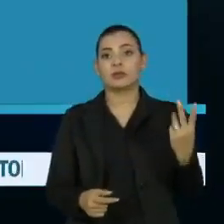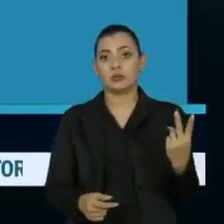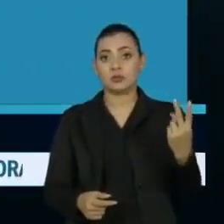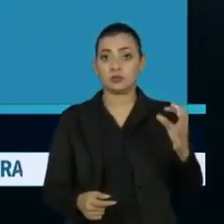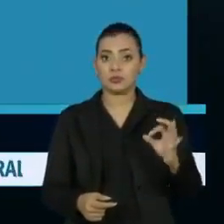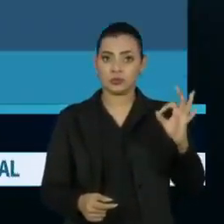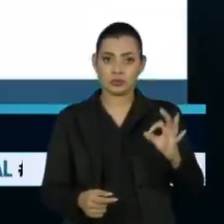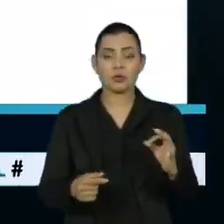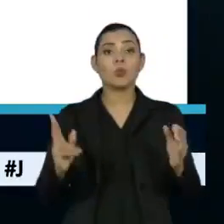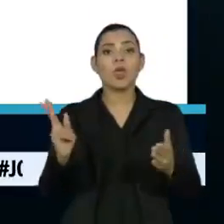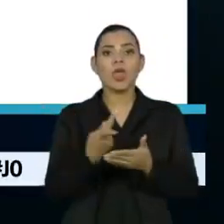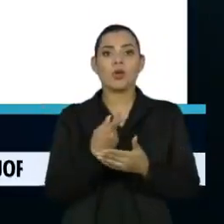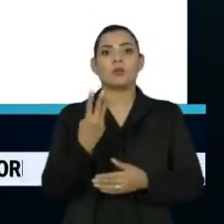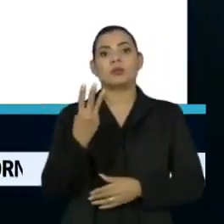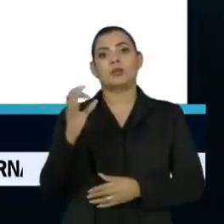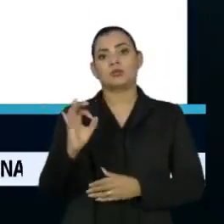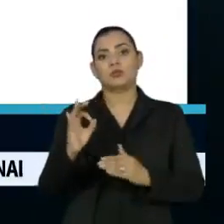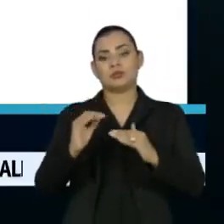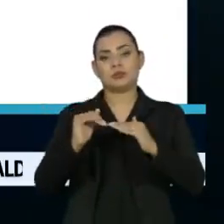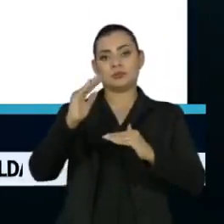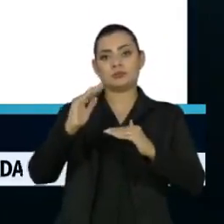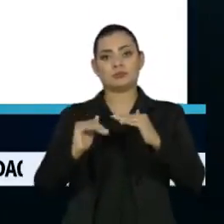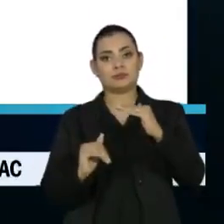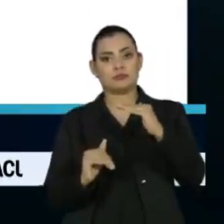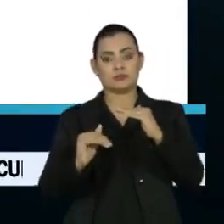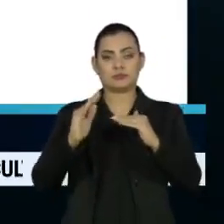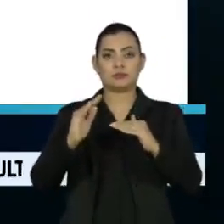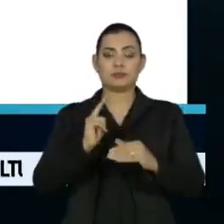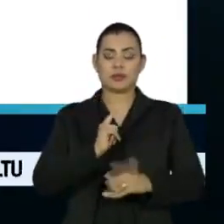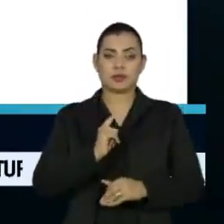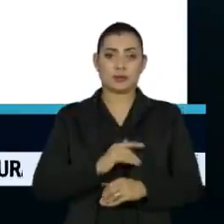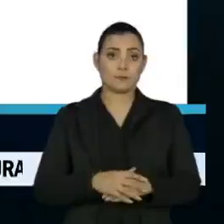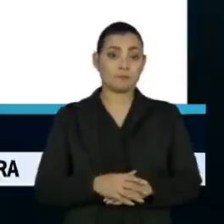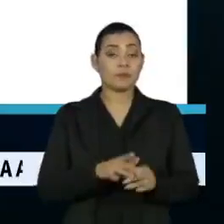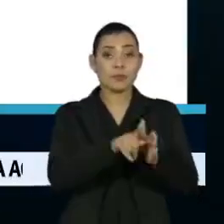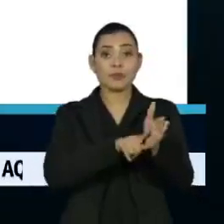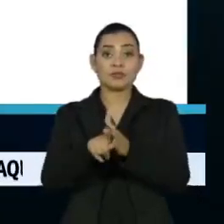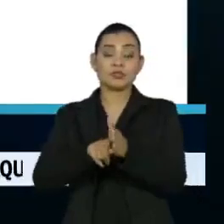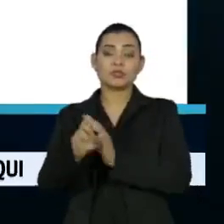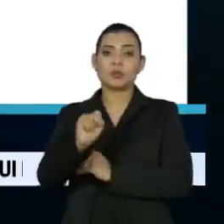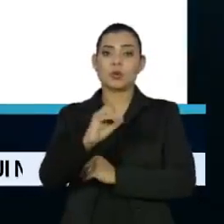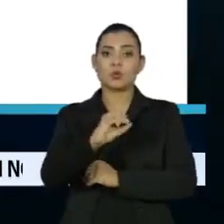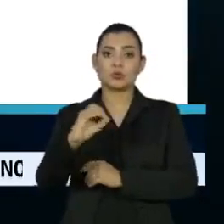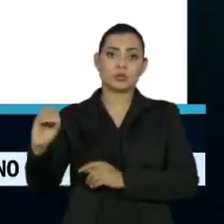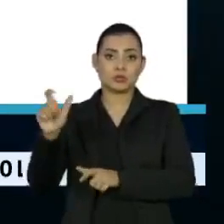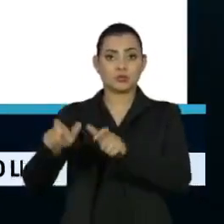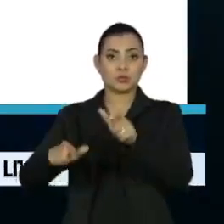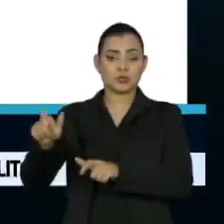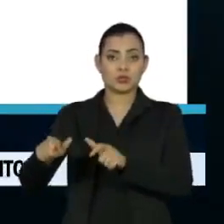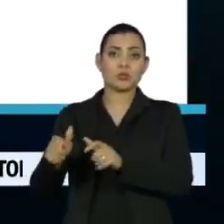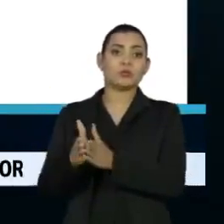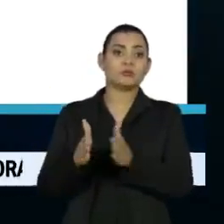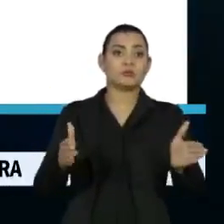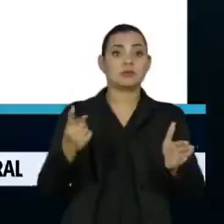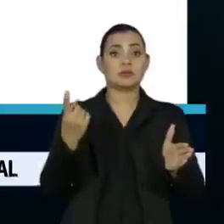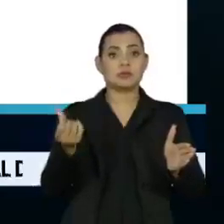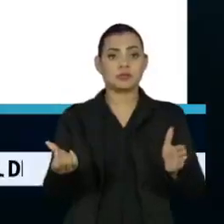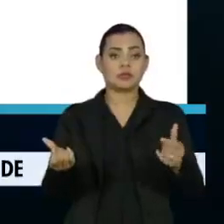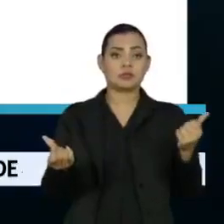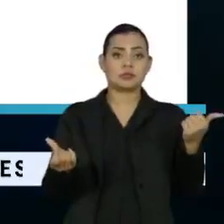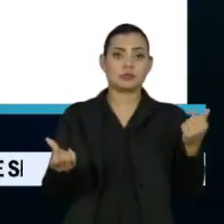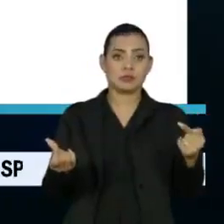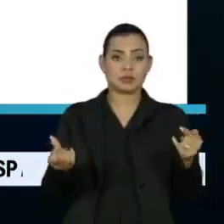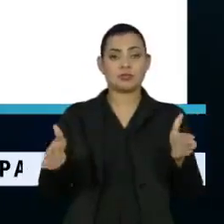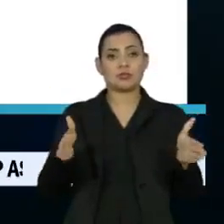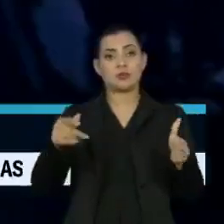A margem de erro é de 3,5 pontos percentuais. A pesquisa ouviu 800 eleitores entre os dias 16 e